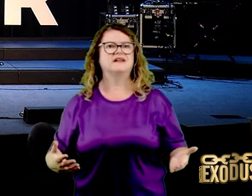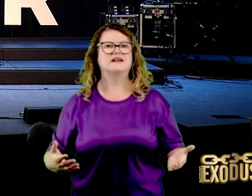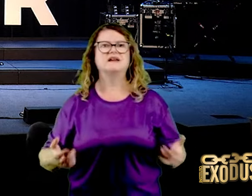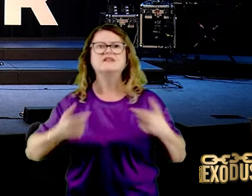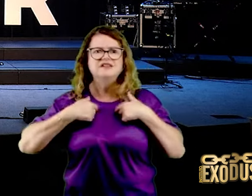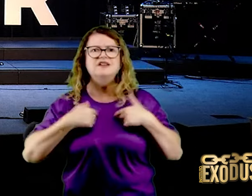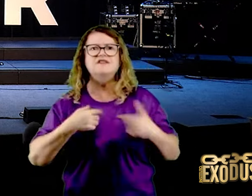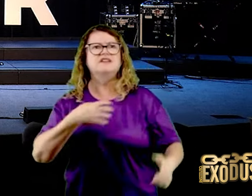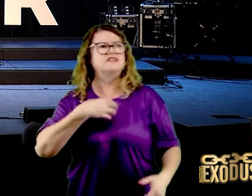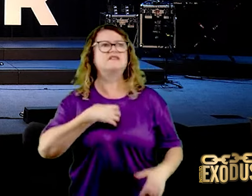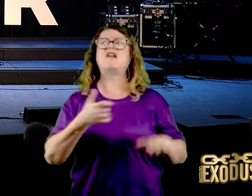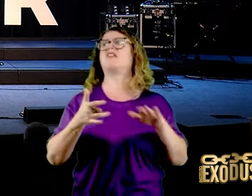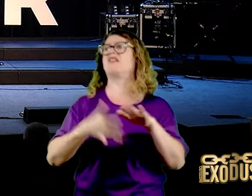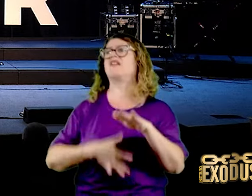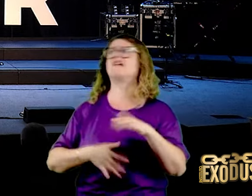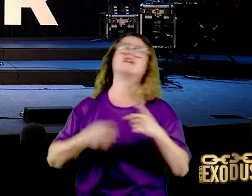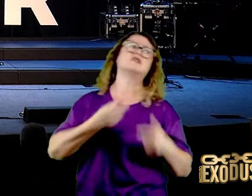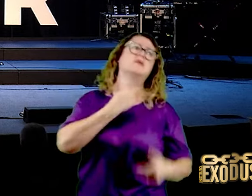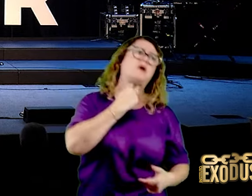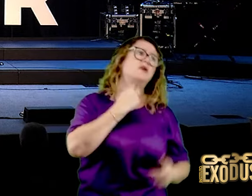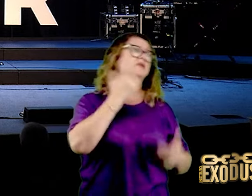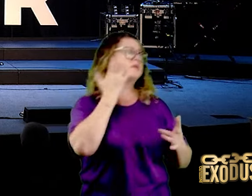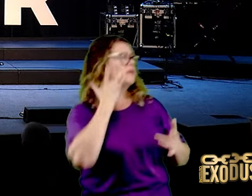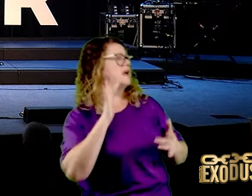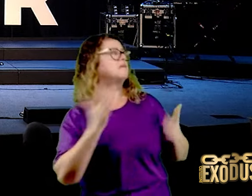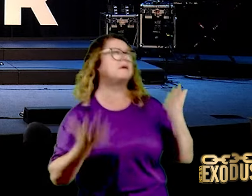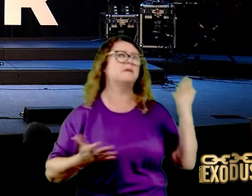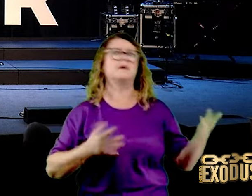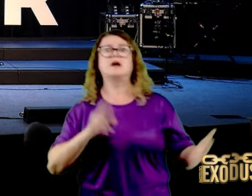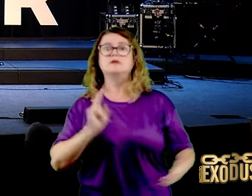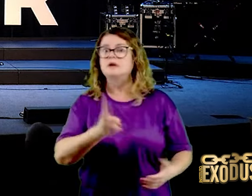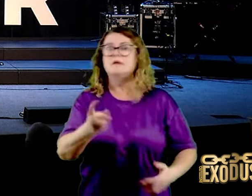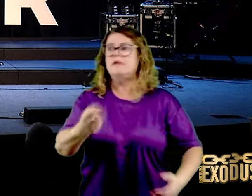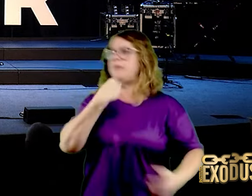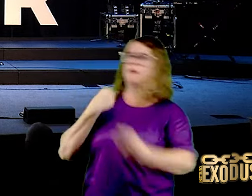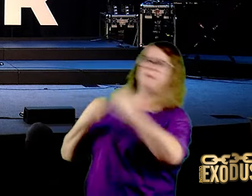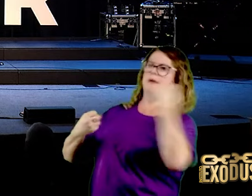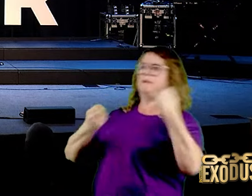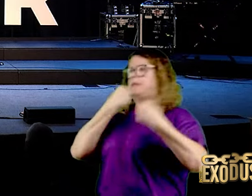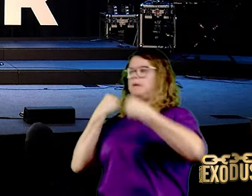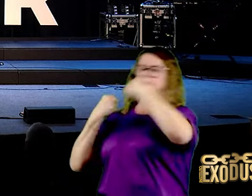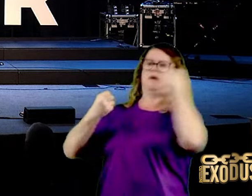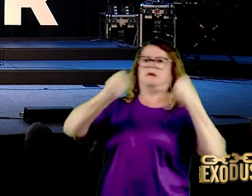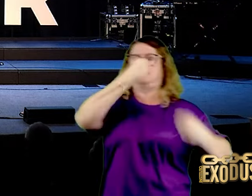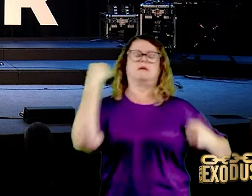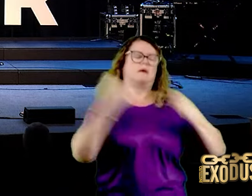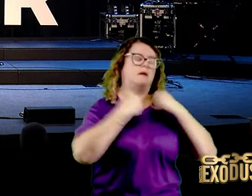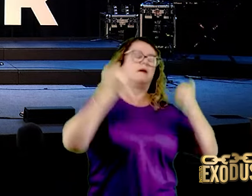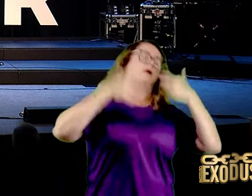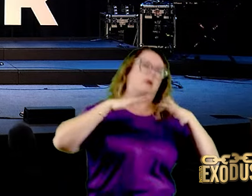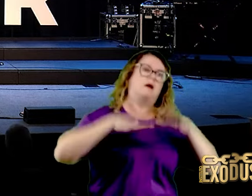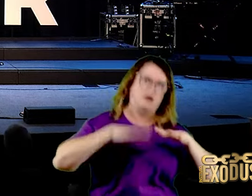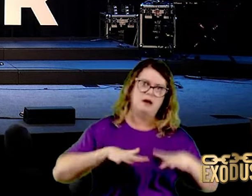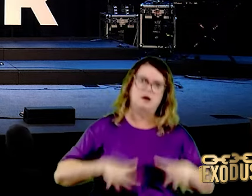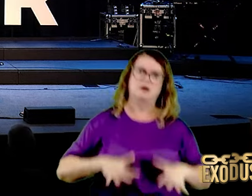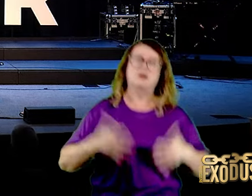pobre coitado, você vai continuar tomando soco no fígado, tomando soco no estômago, tomando soco na cara do inimigo, ele